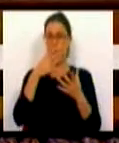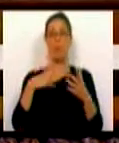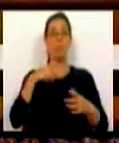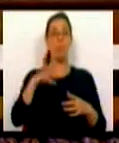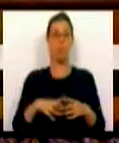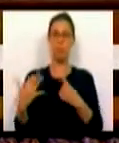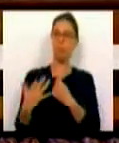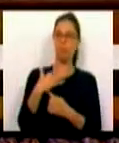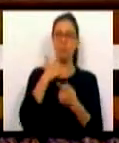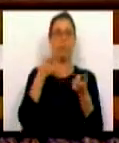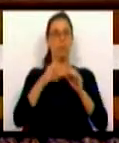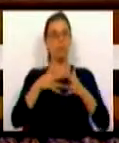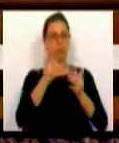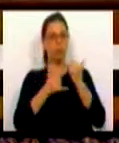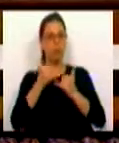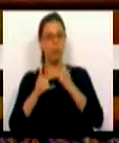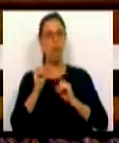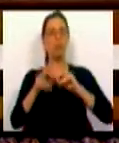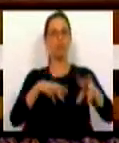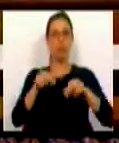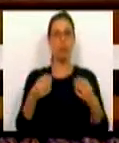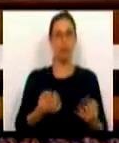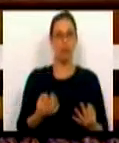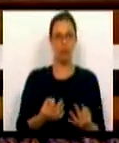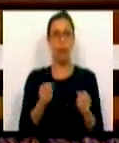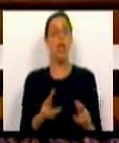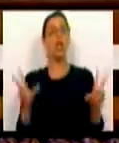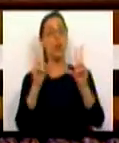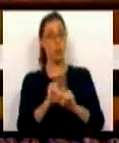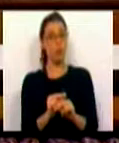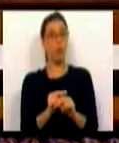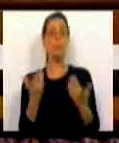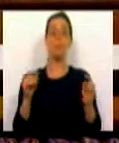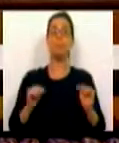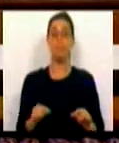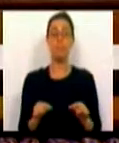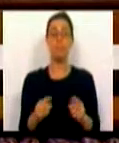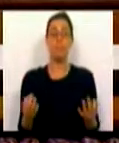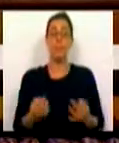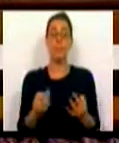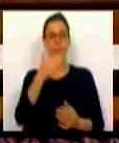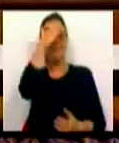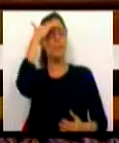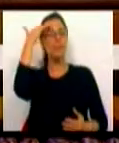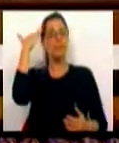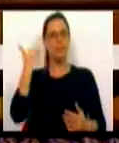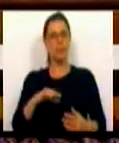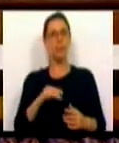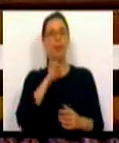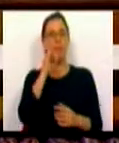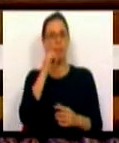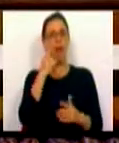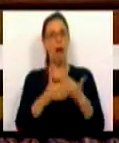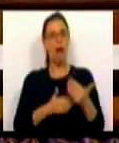Portugal, reestruturou-se, modernizou-se, inovou e hoje, apesar das dificuldades que sempre